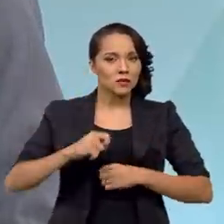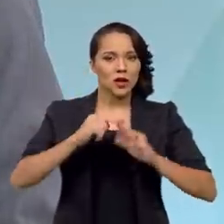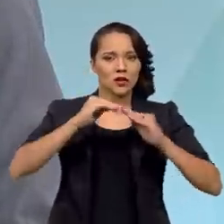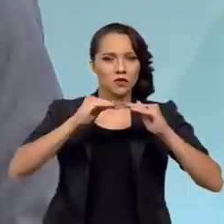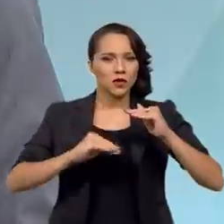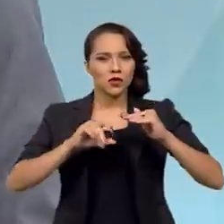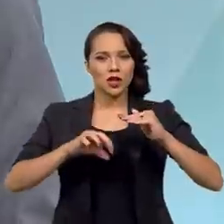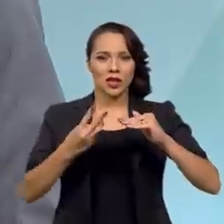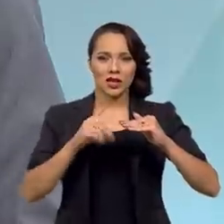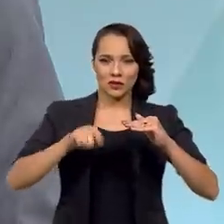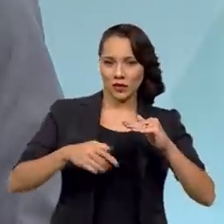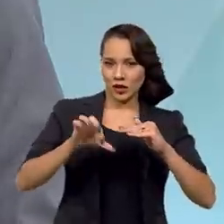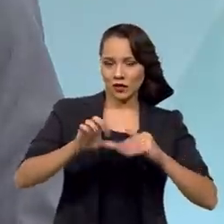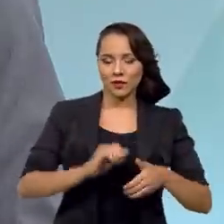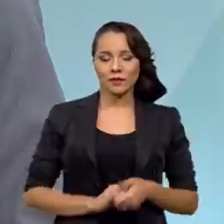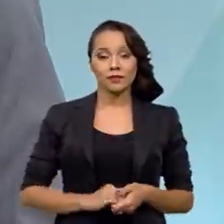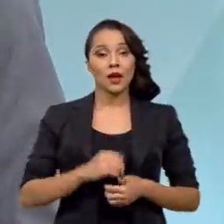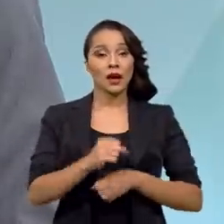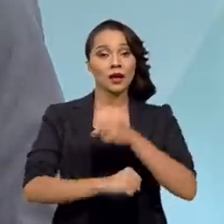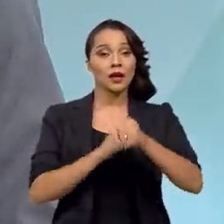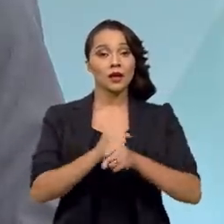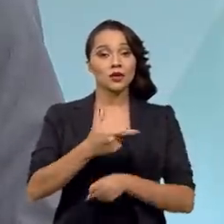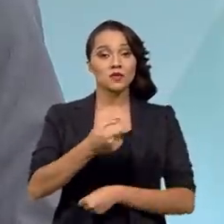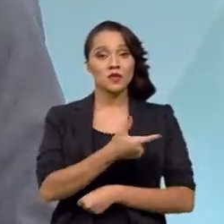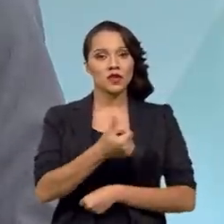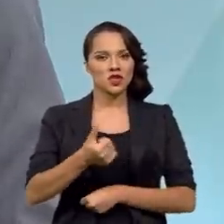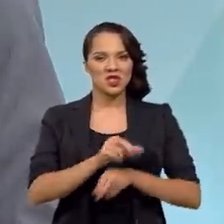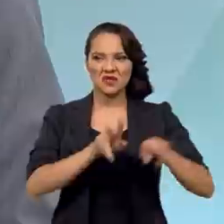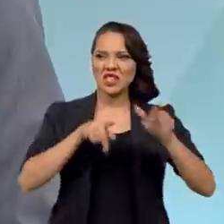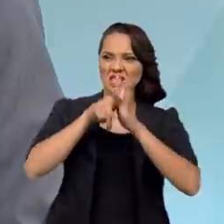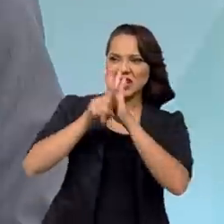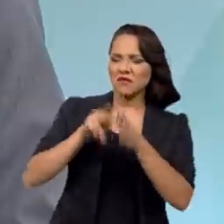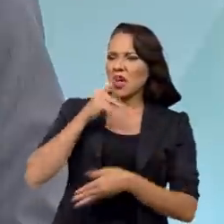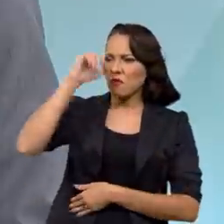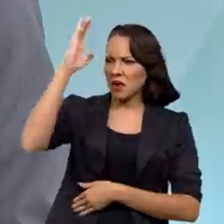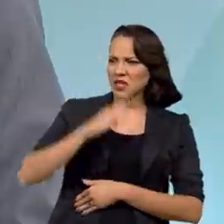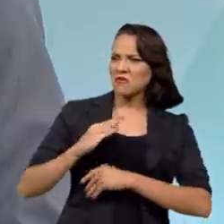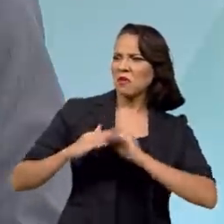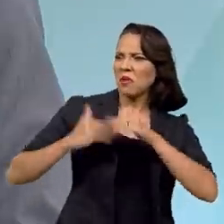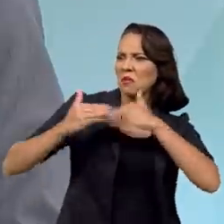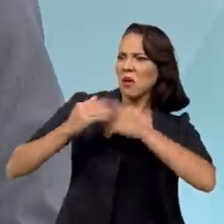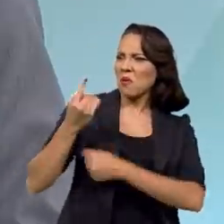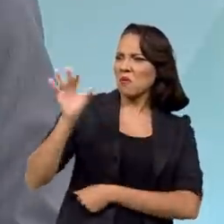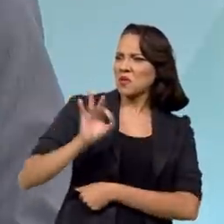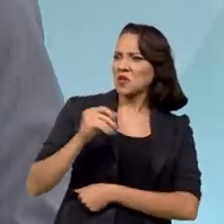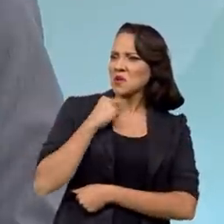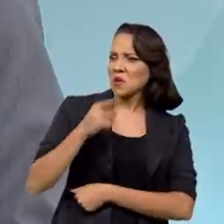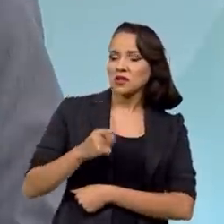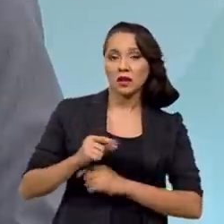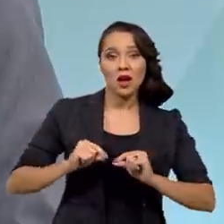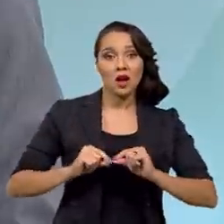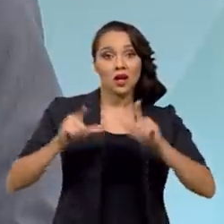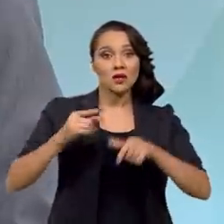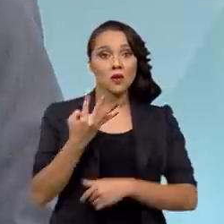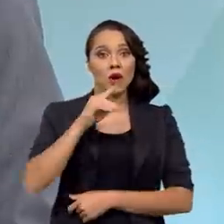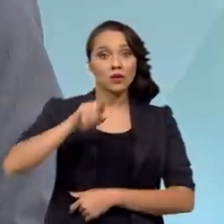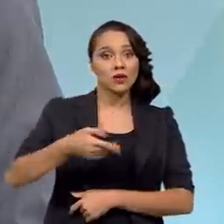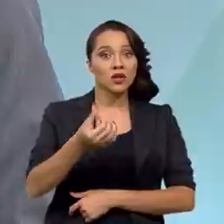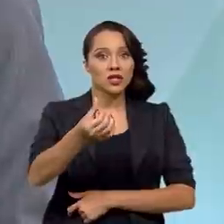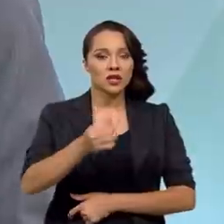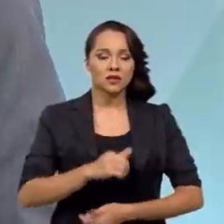3,9%. Em 2021, vários analistas diziam que o Brasil não ia crescer nem 1%, cresceu 4,6%.